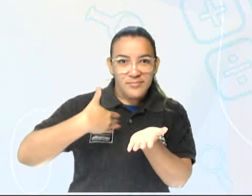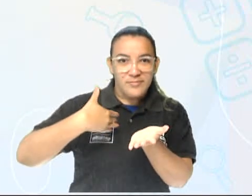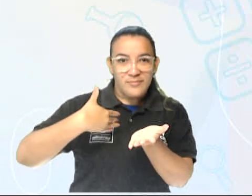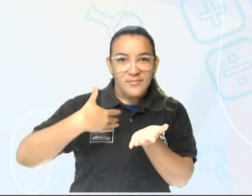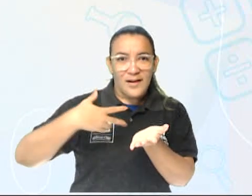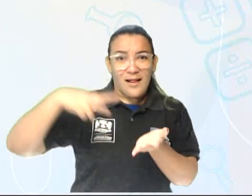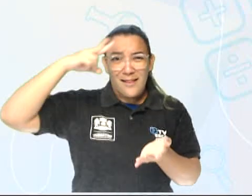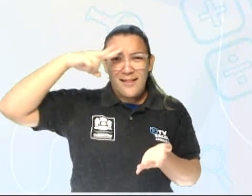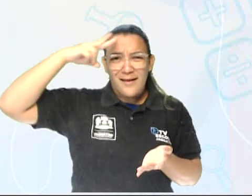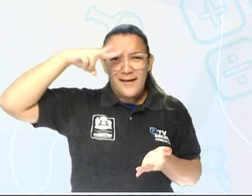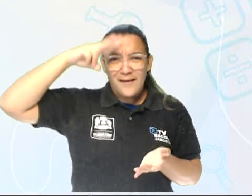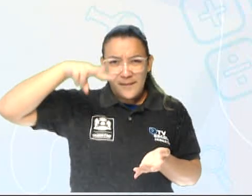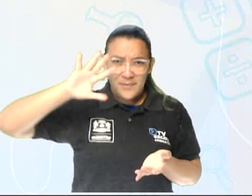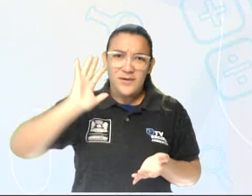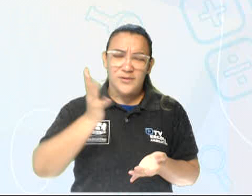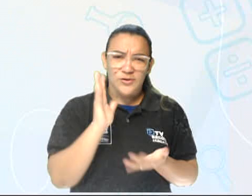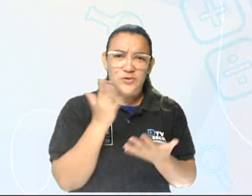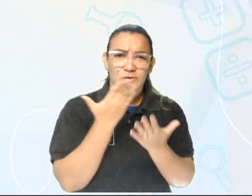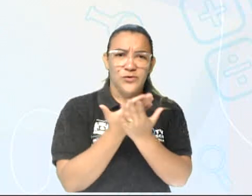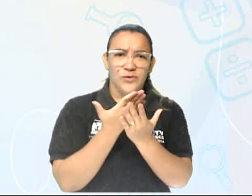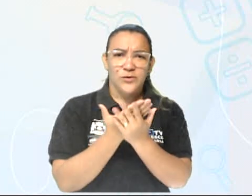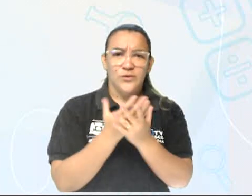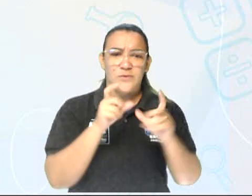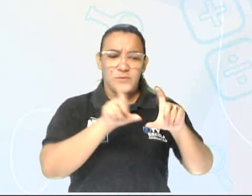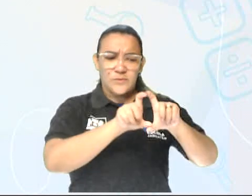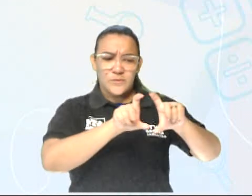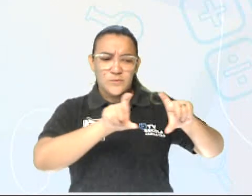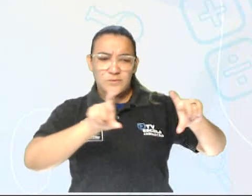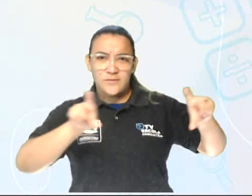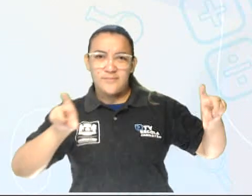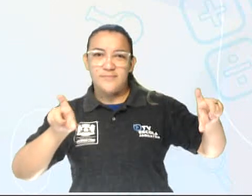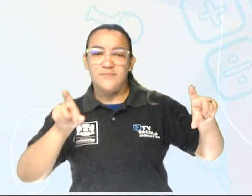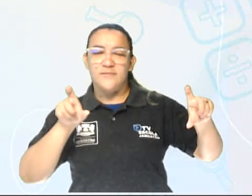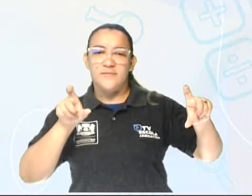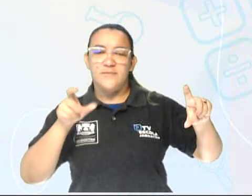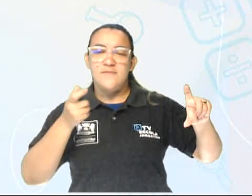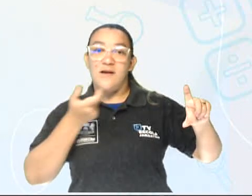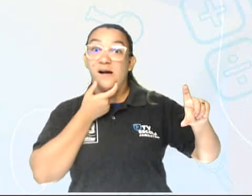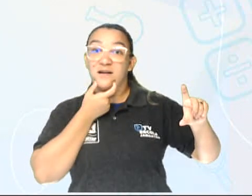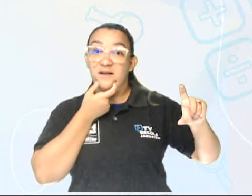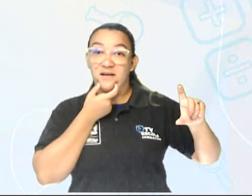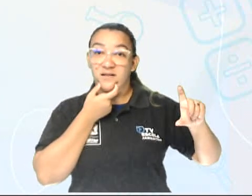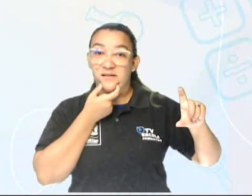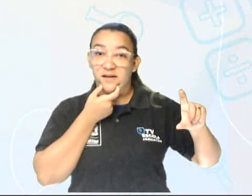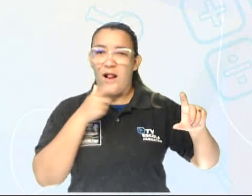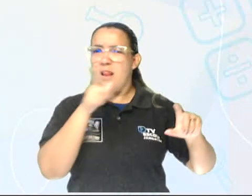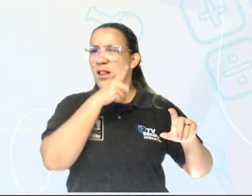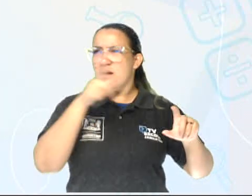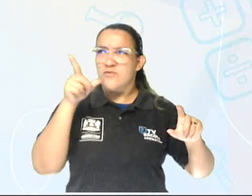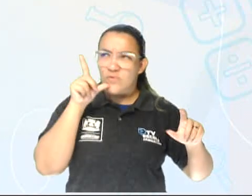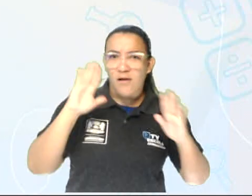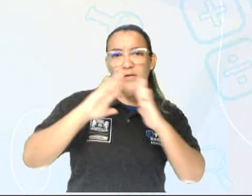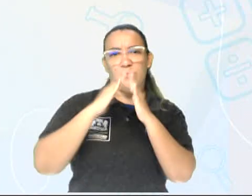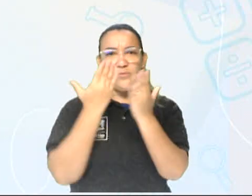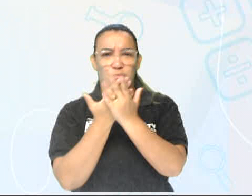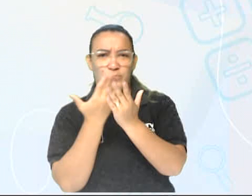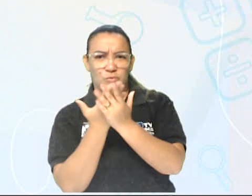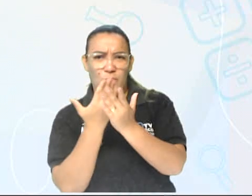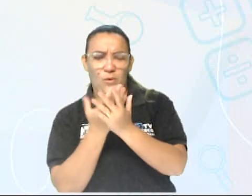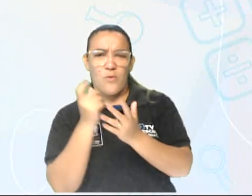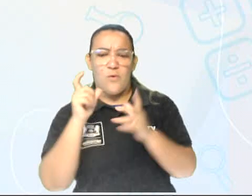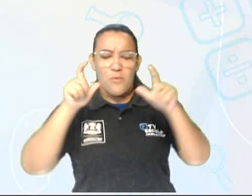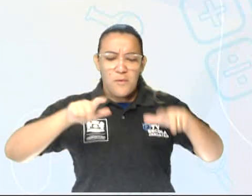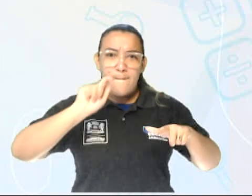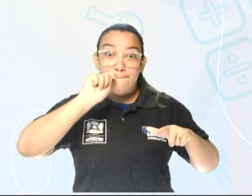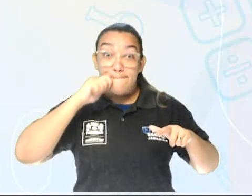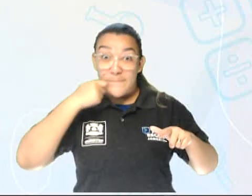Lembra que a gente falou um pouco sobre snack bars, schools e bakeries, né? Planchonetes, escolas e padarias.